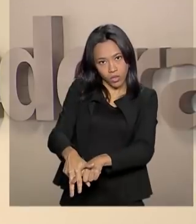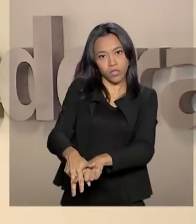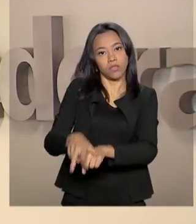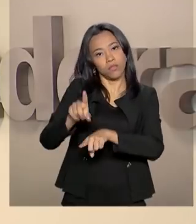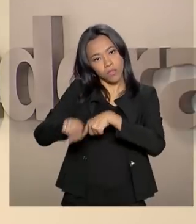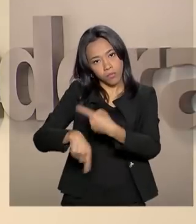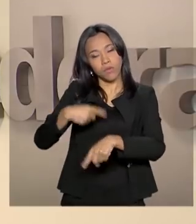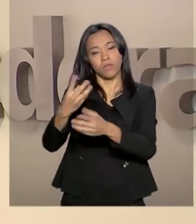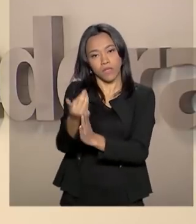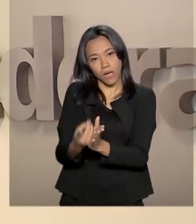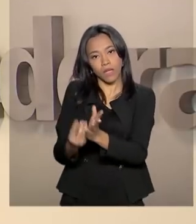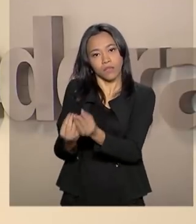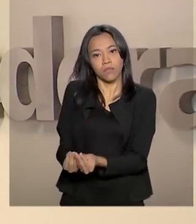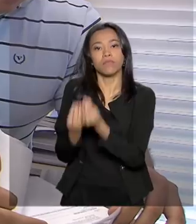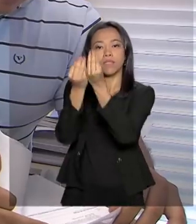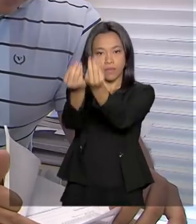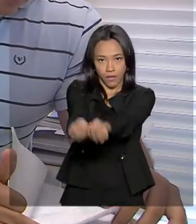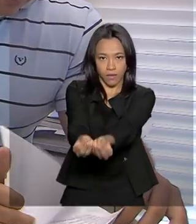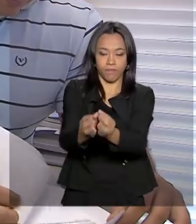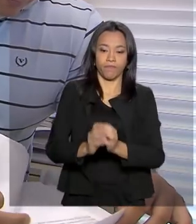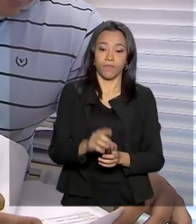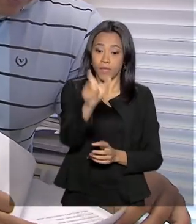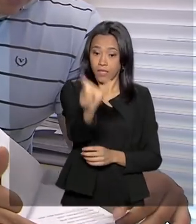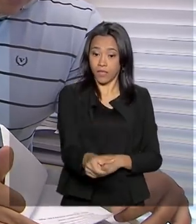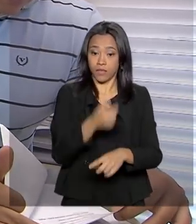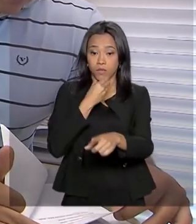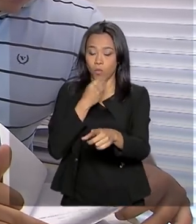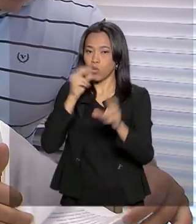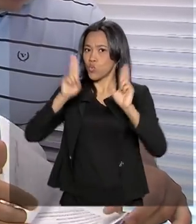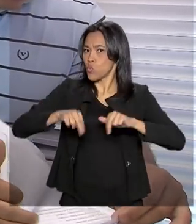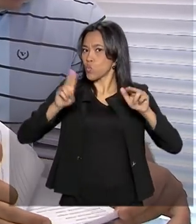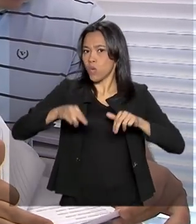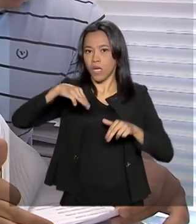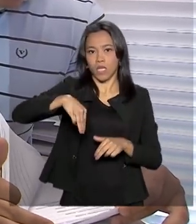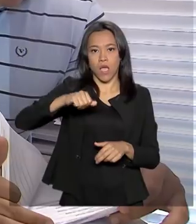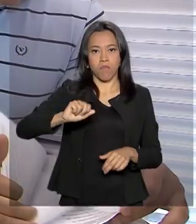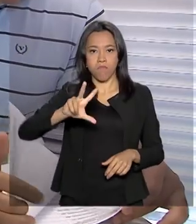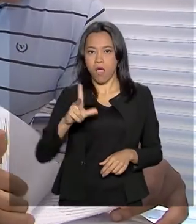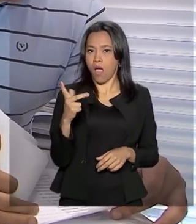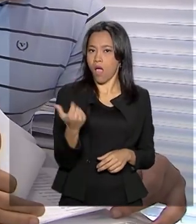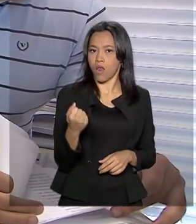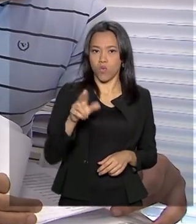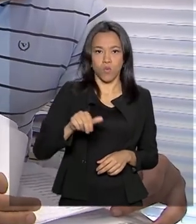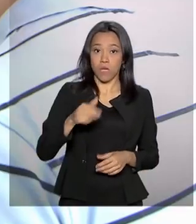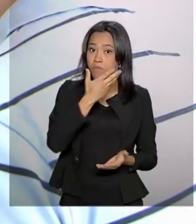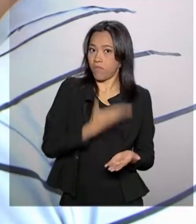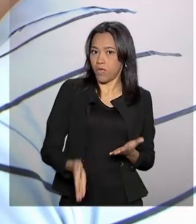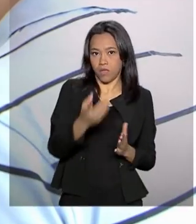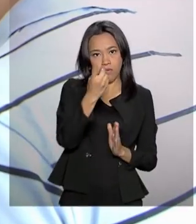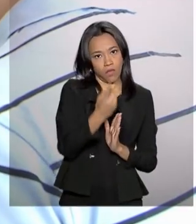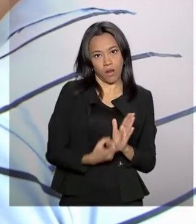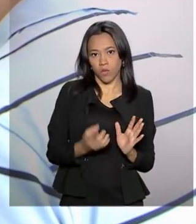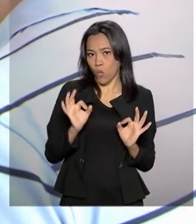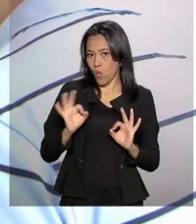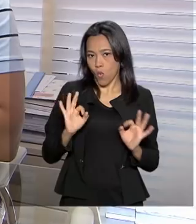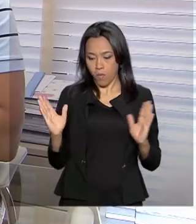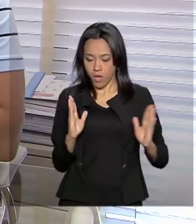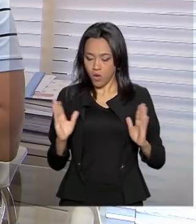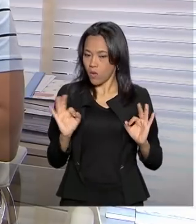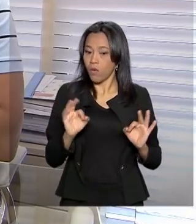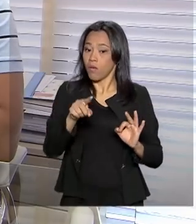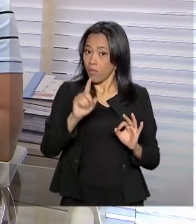entregando uma declaração retificadora. Lucas nunca caiu na malha ou perdeu o prazo para declarar. Mas para o ano que vem,